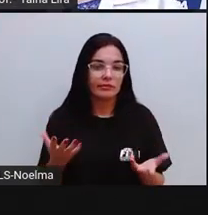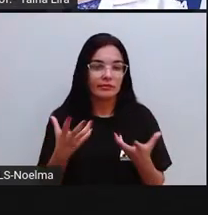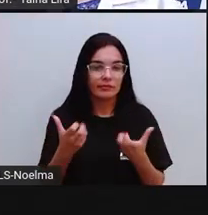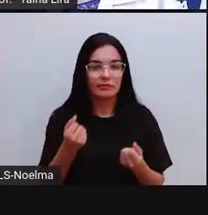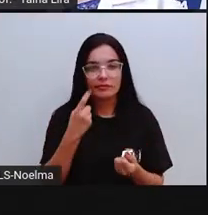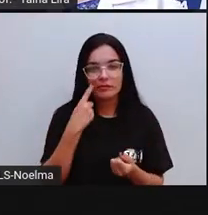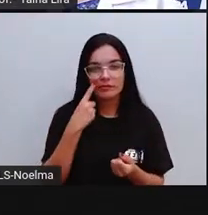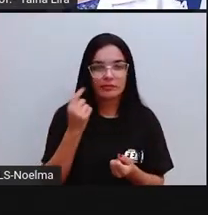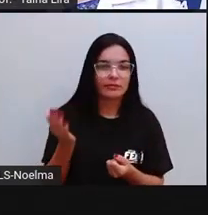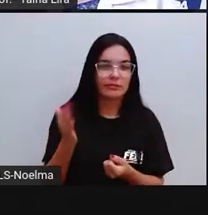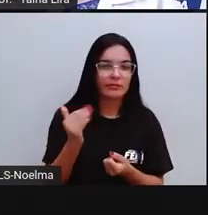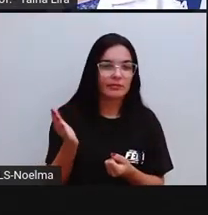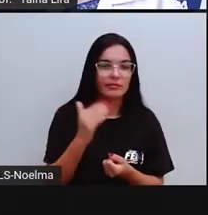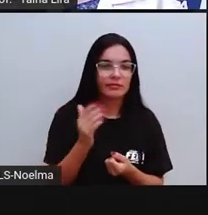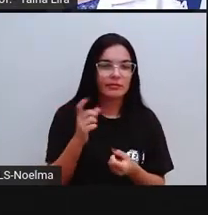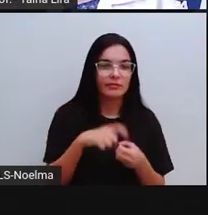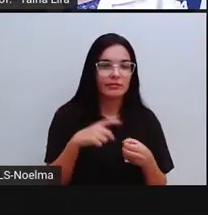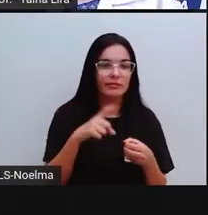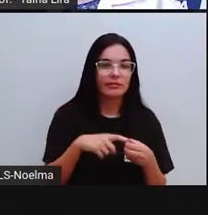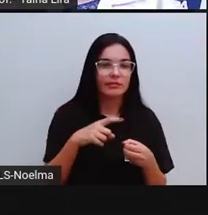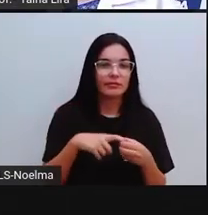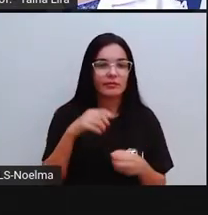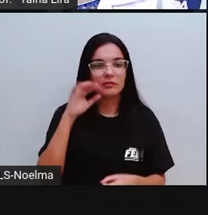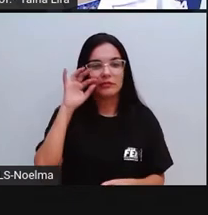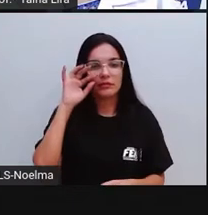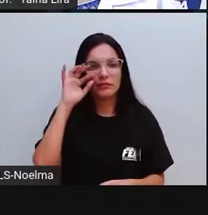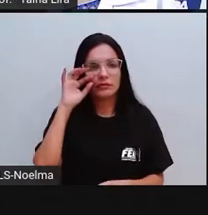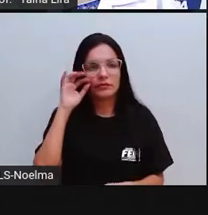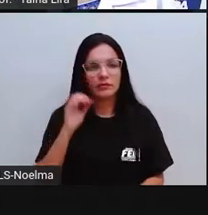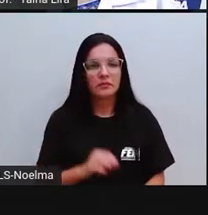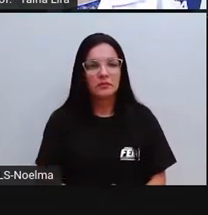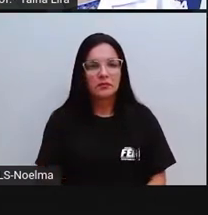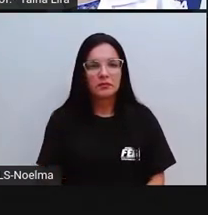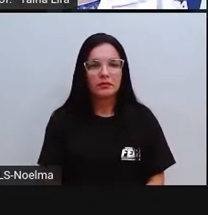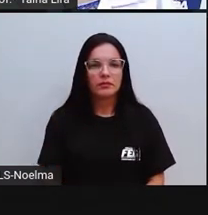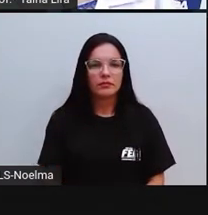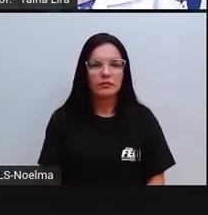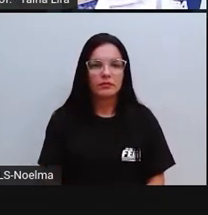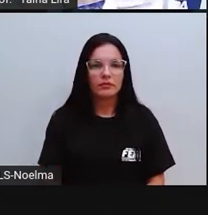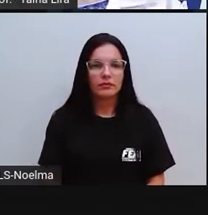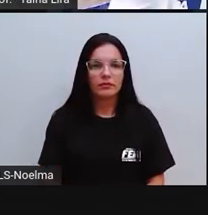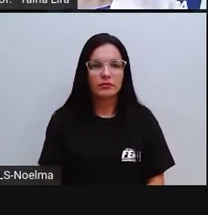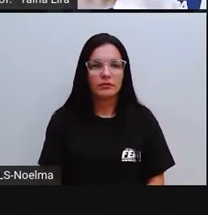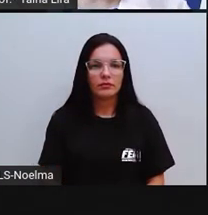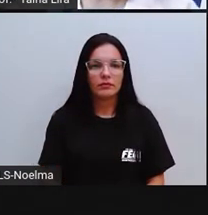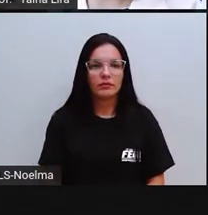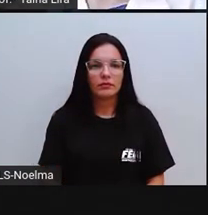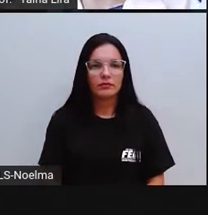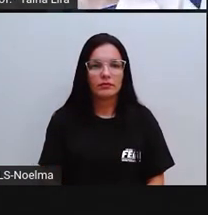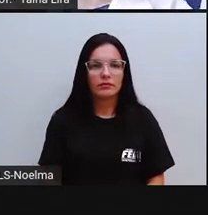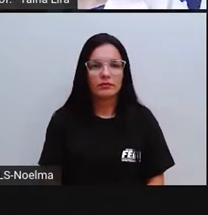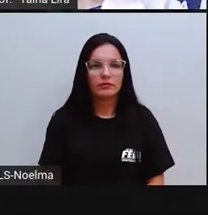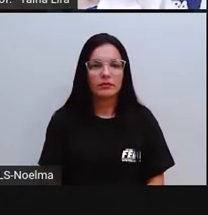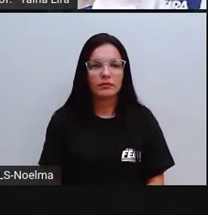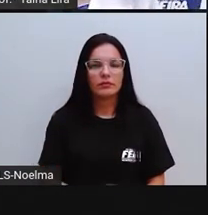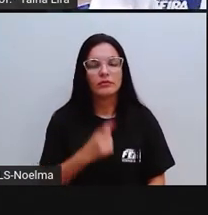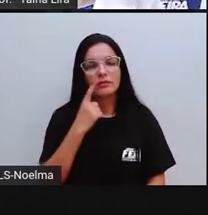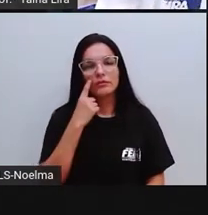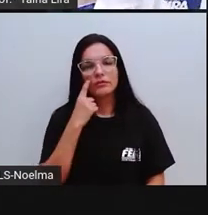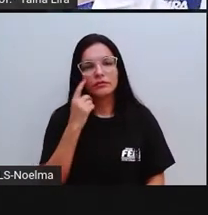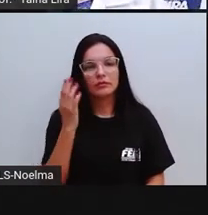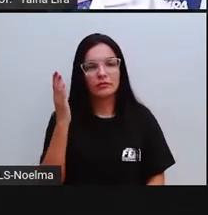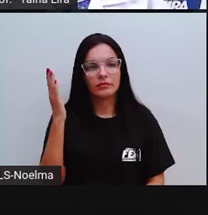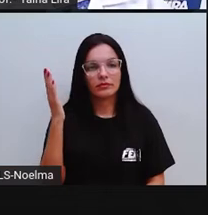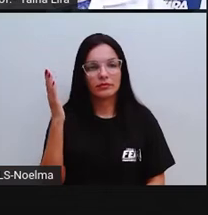vamos ver? A PRO vai até voltar aqui para mostrar algo interessante para vocês. Nas palavras, né,